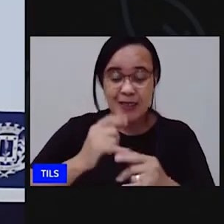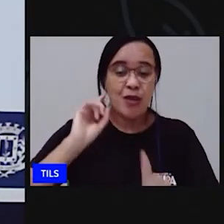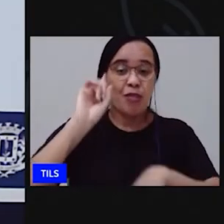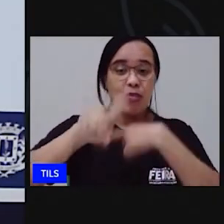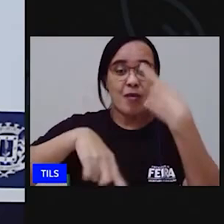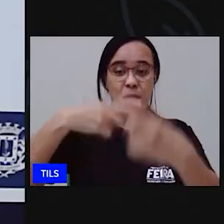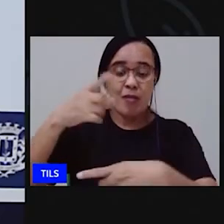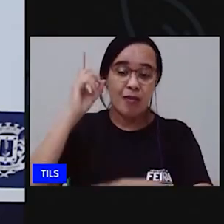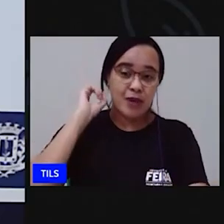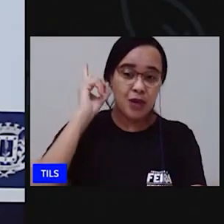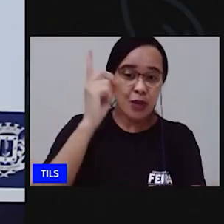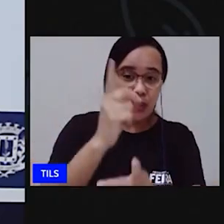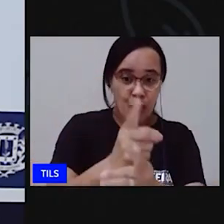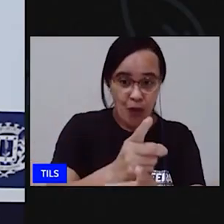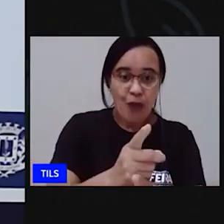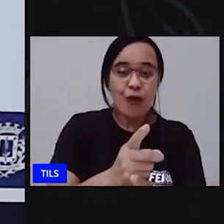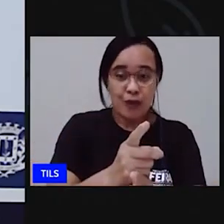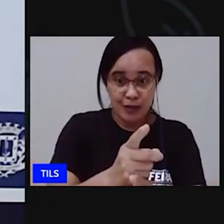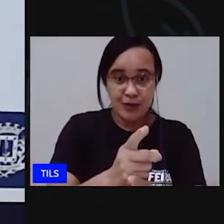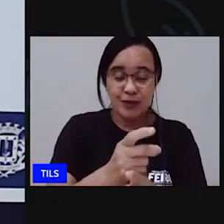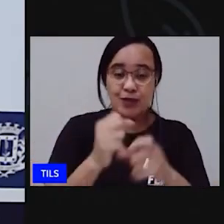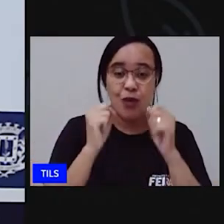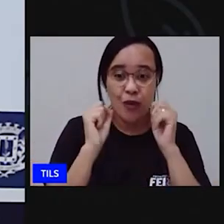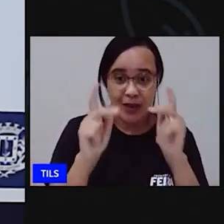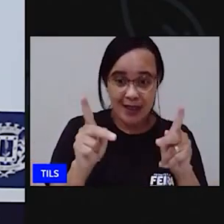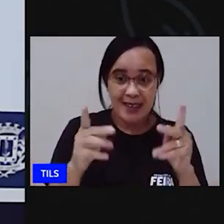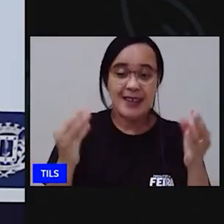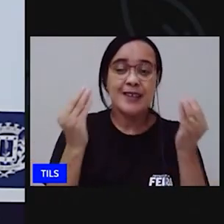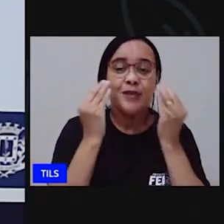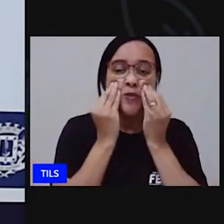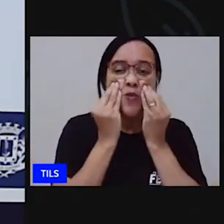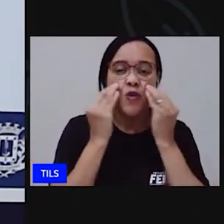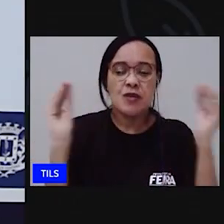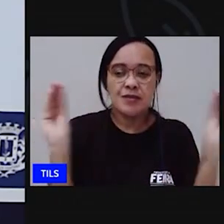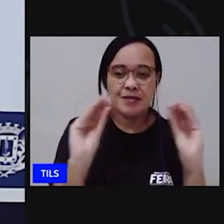nosso próximo encontro, tá? Beijo grande.